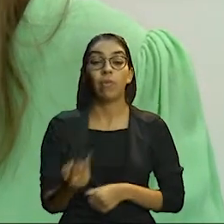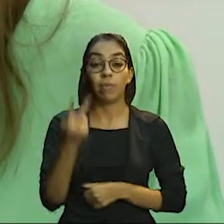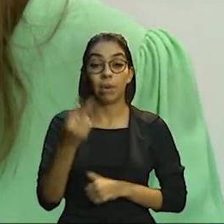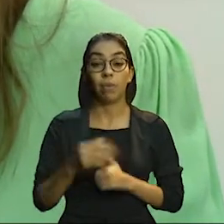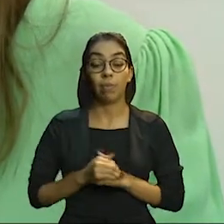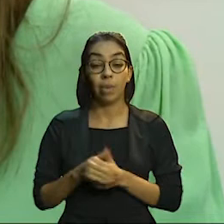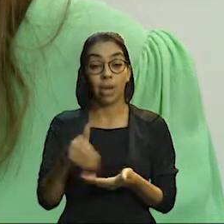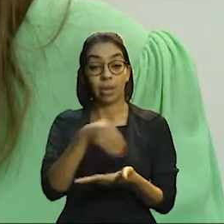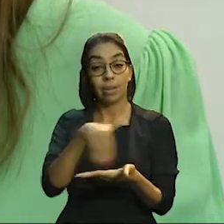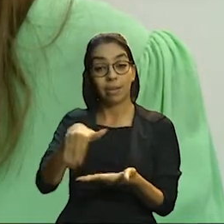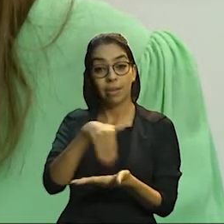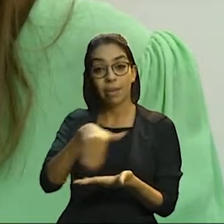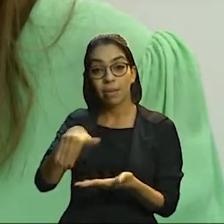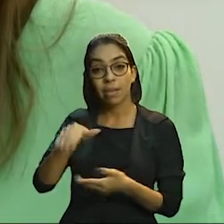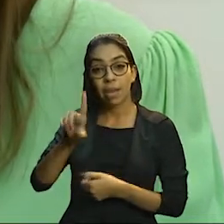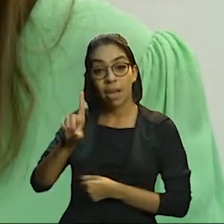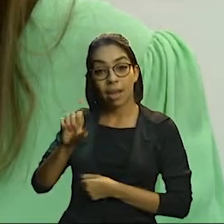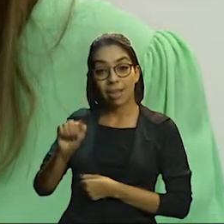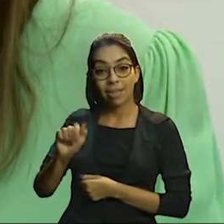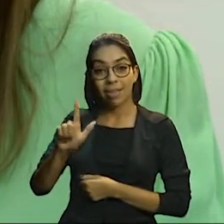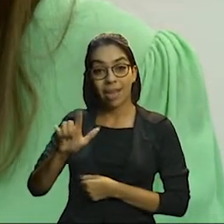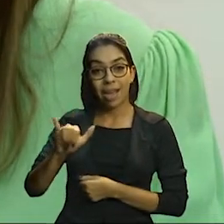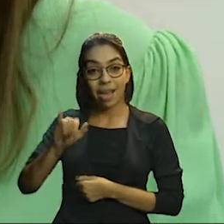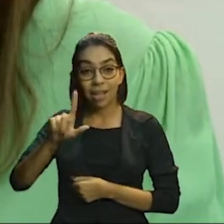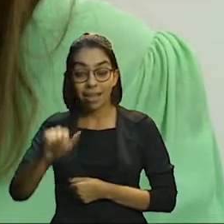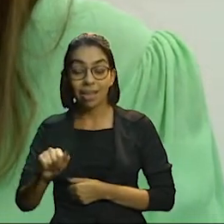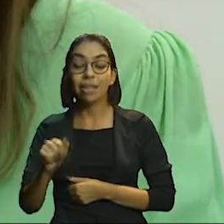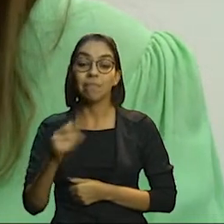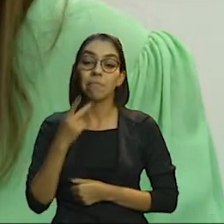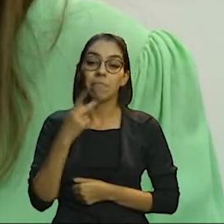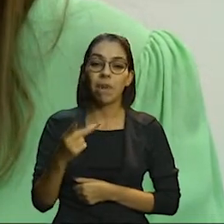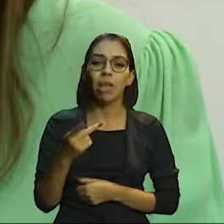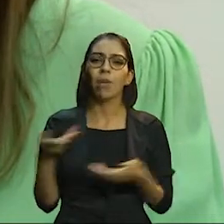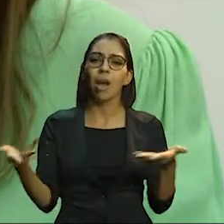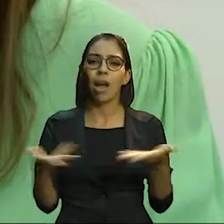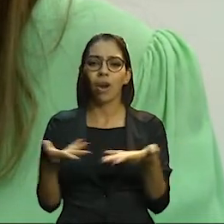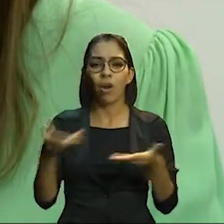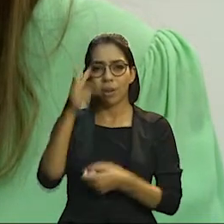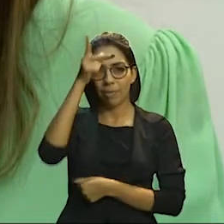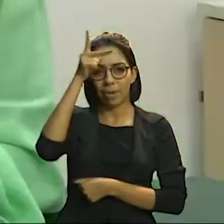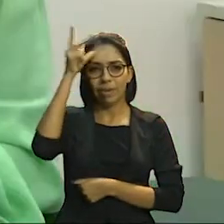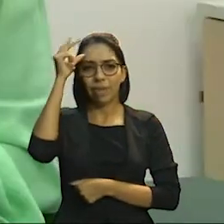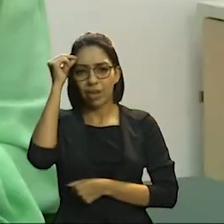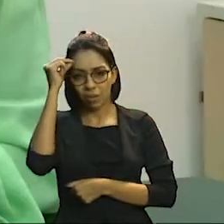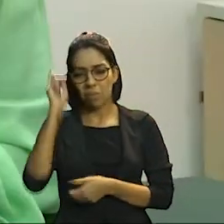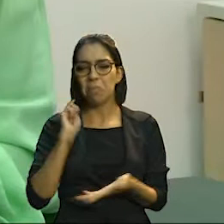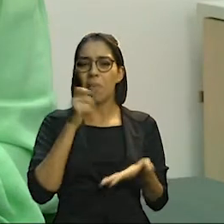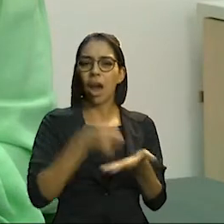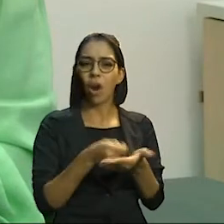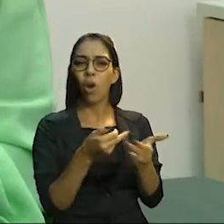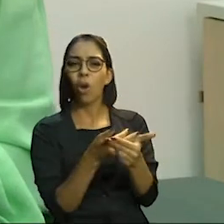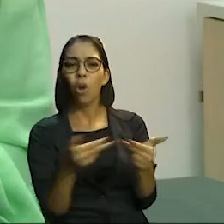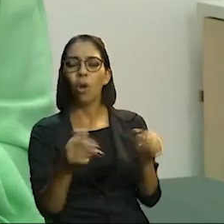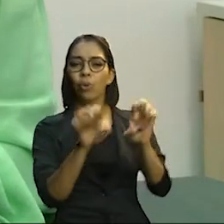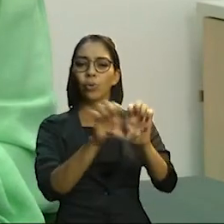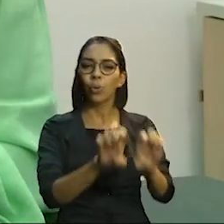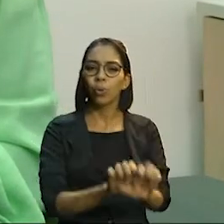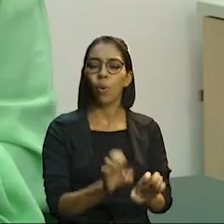Fortaleza, Dalila Saldanha, informou que a Prefeitura investiu em tecnologia, infraestrutura,